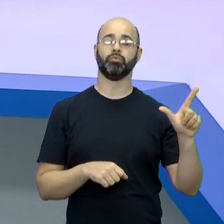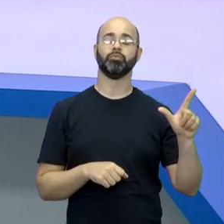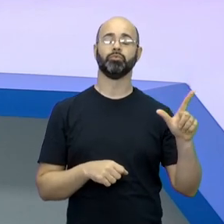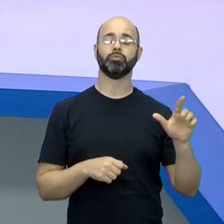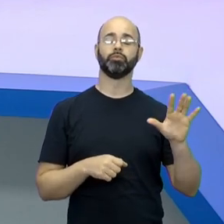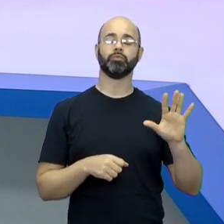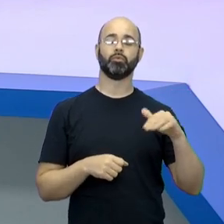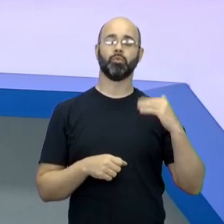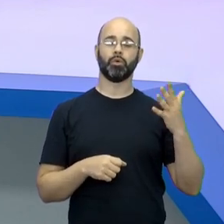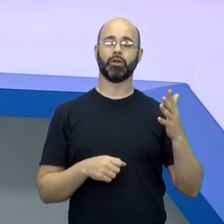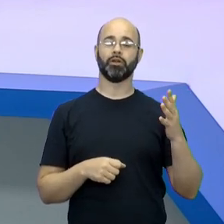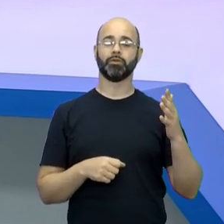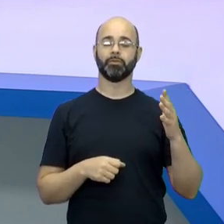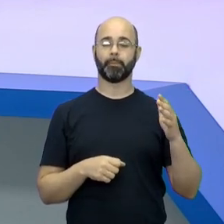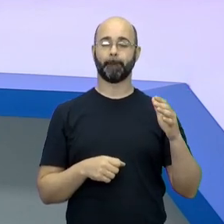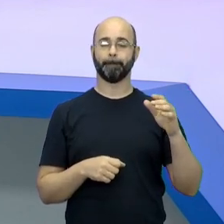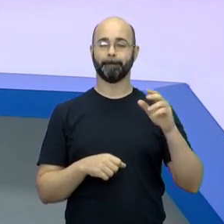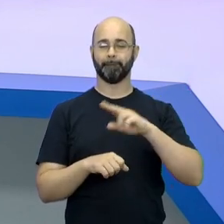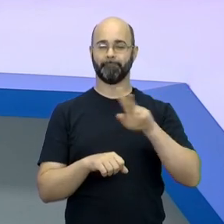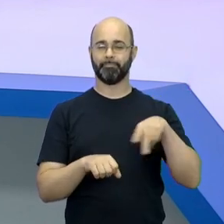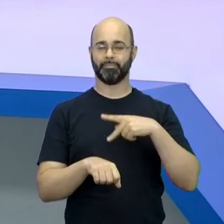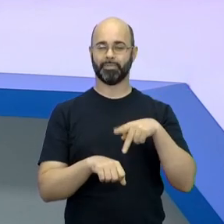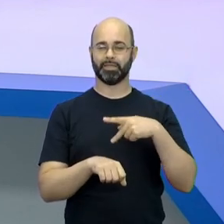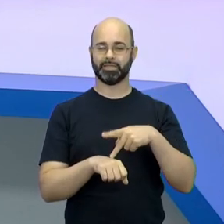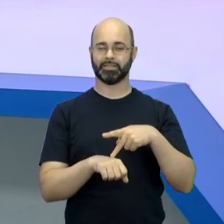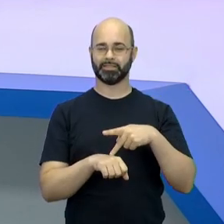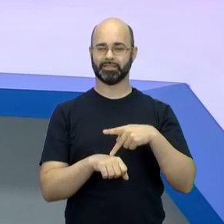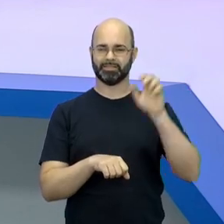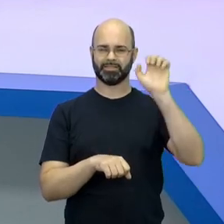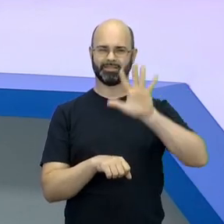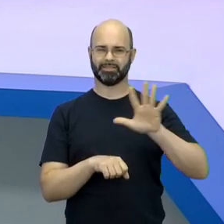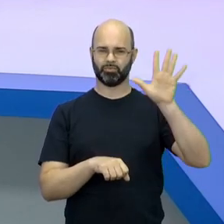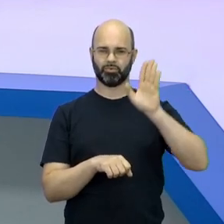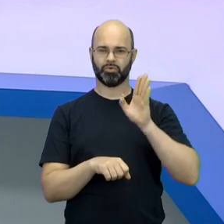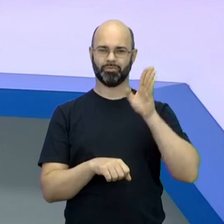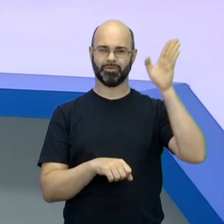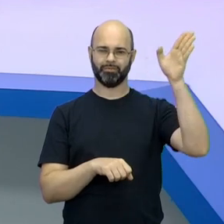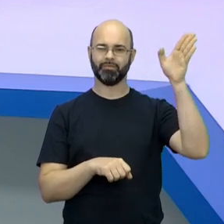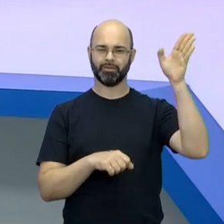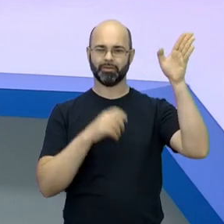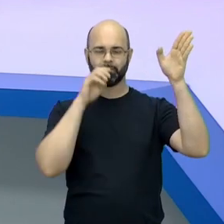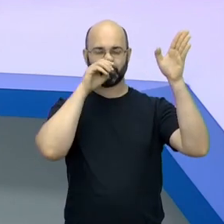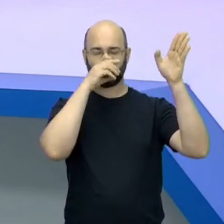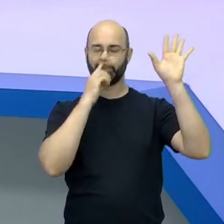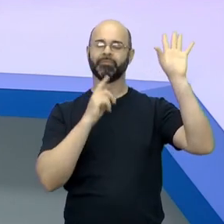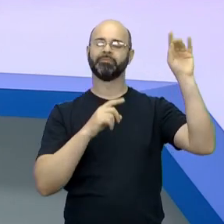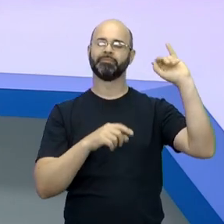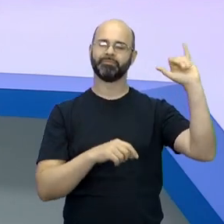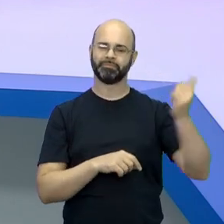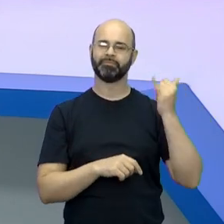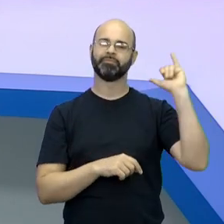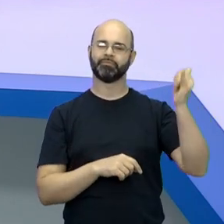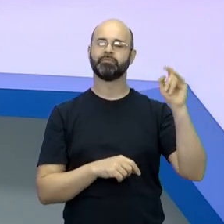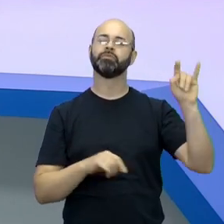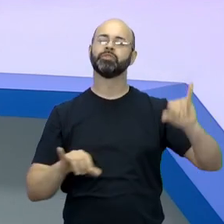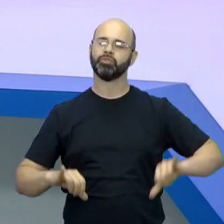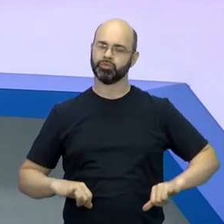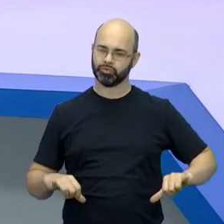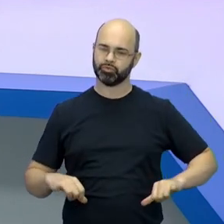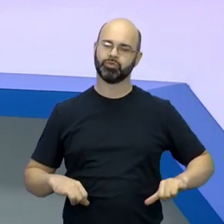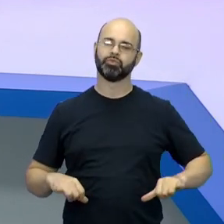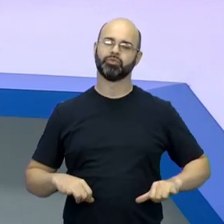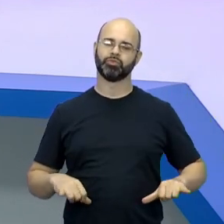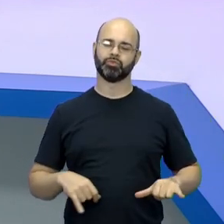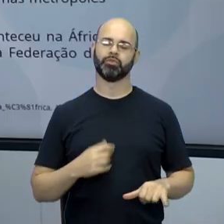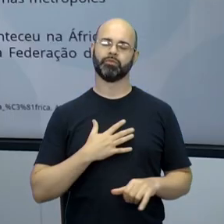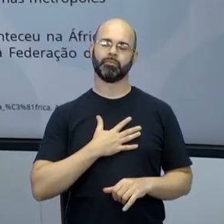quando eles vão para esses países da Europa, embora eles tenham sido explorados, roubados, quando eles vão para lá, eles sofrem com esse preconceito.